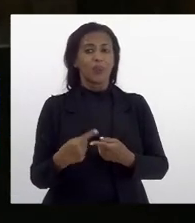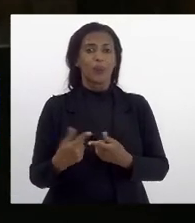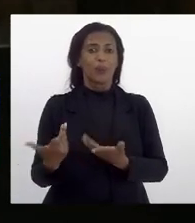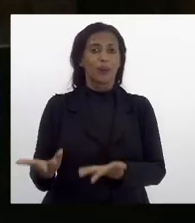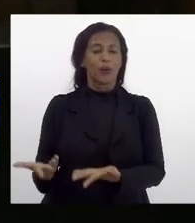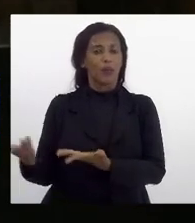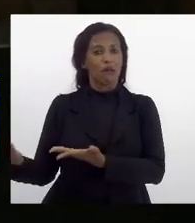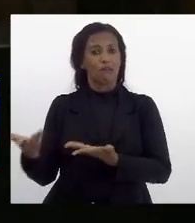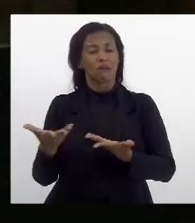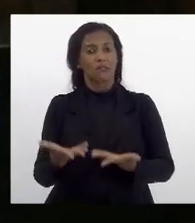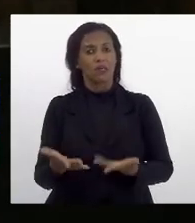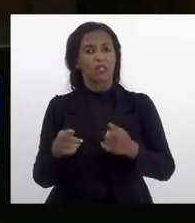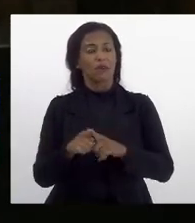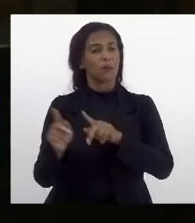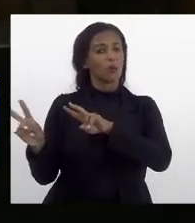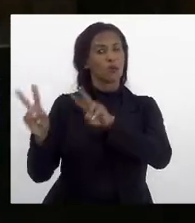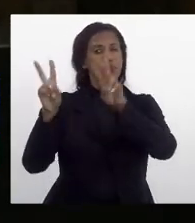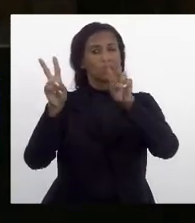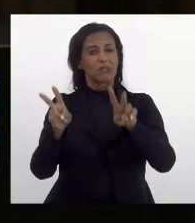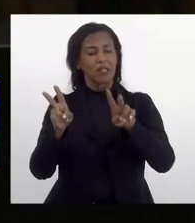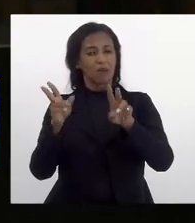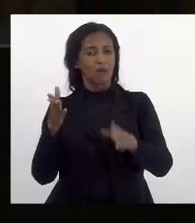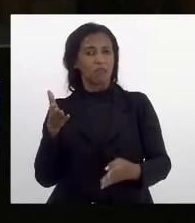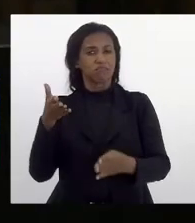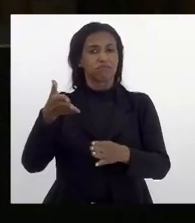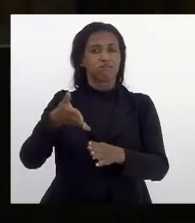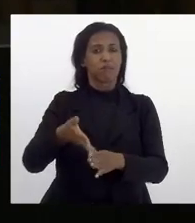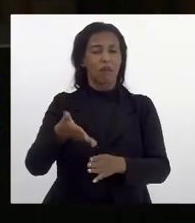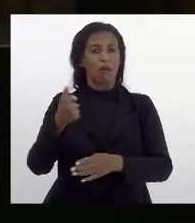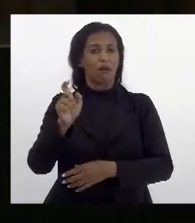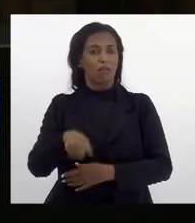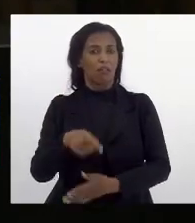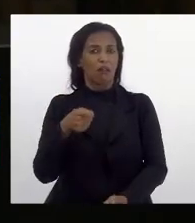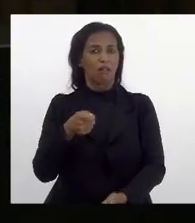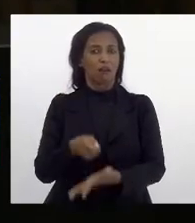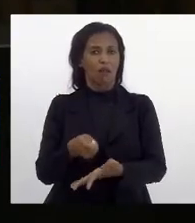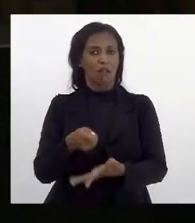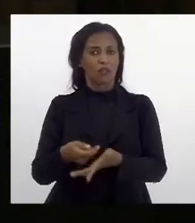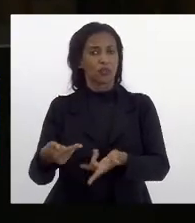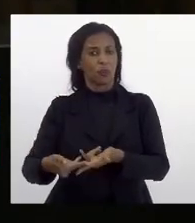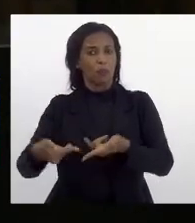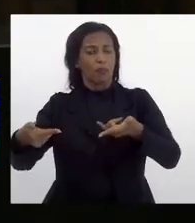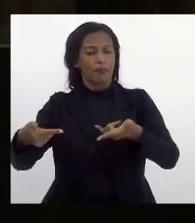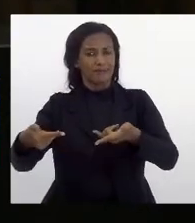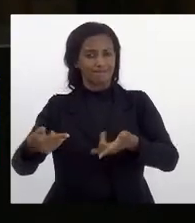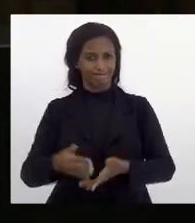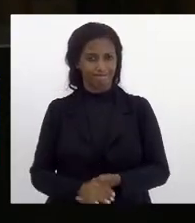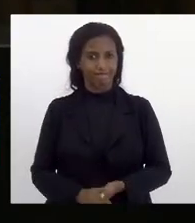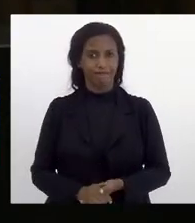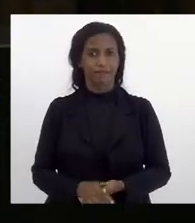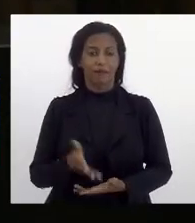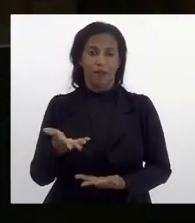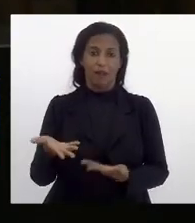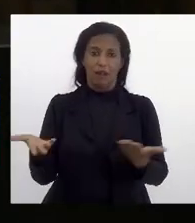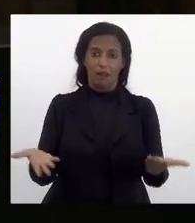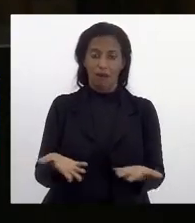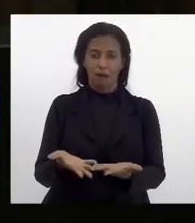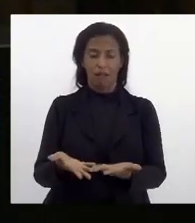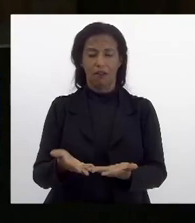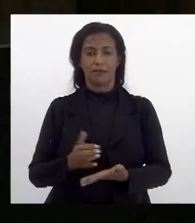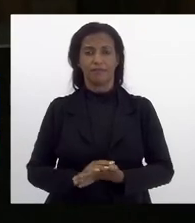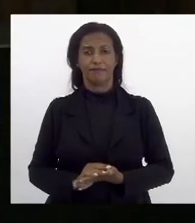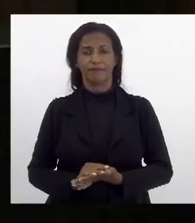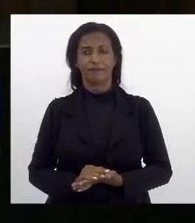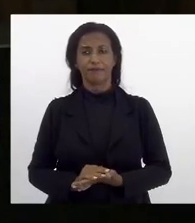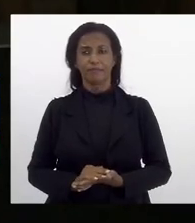trazermos um tema central que é a garantia do absorvente íntimo é claro que esse